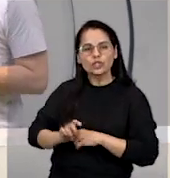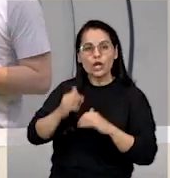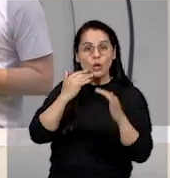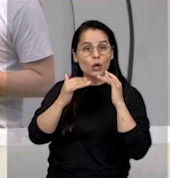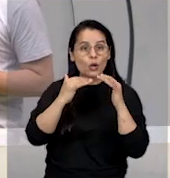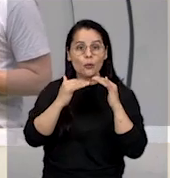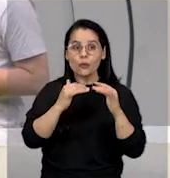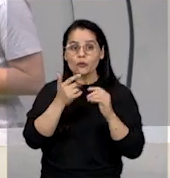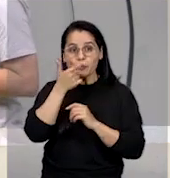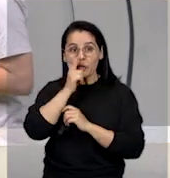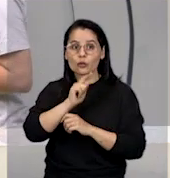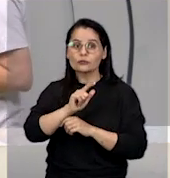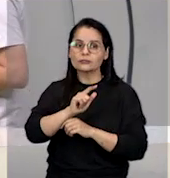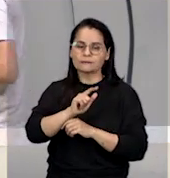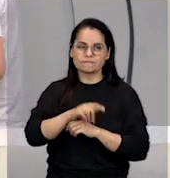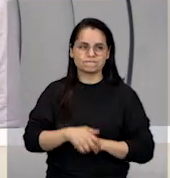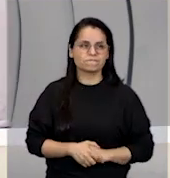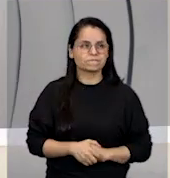precisa se movimentar para alcançá-los.